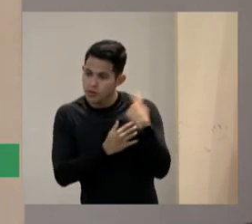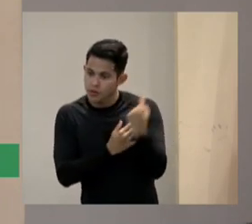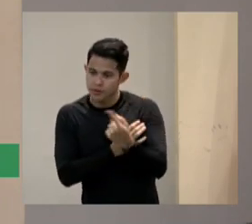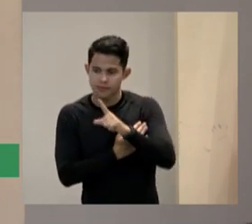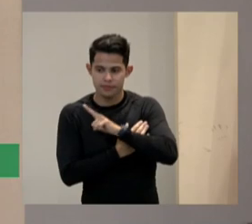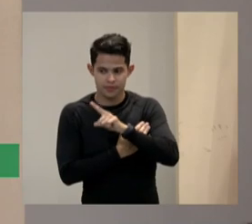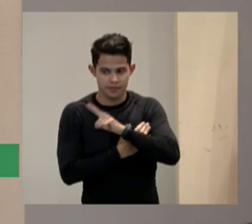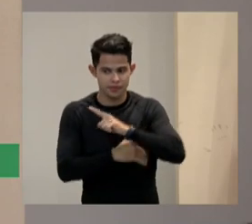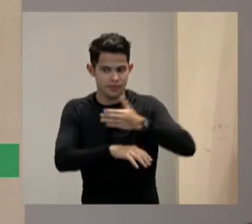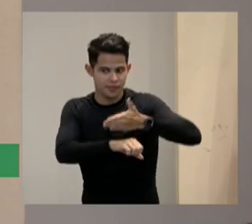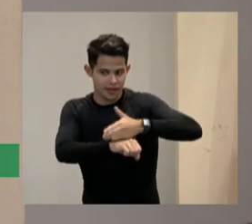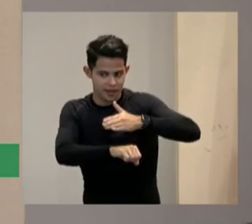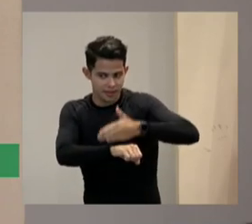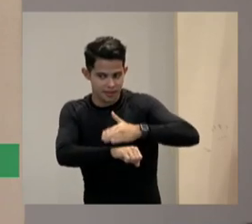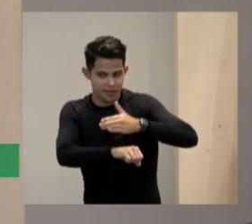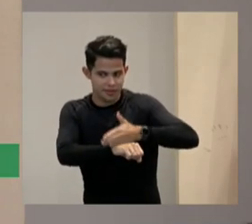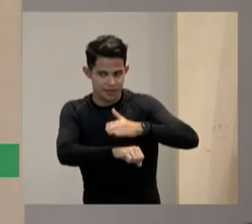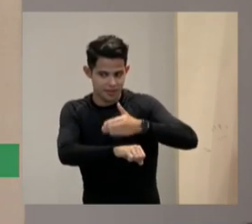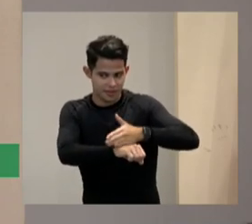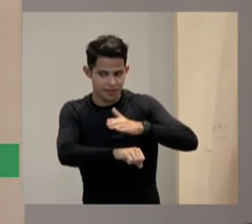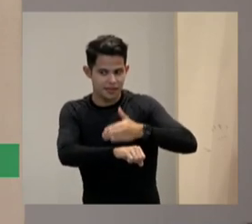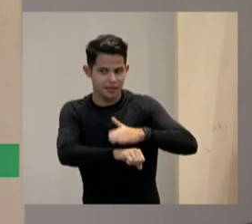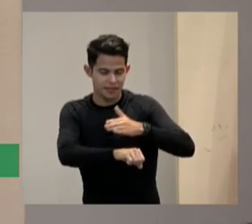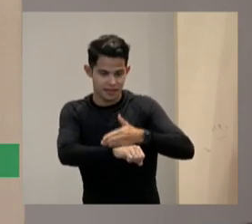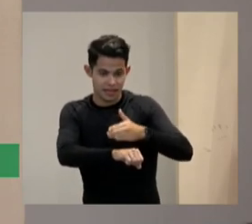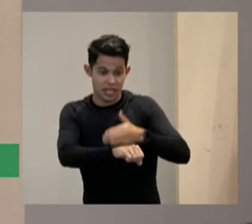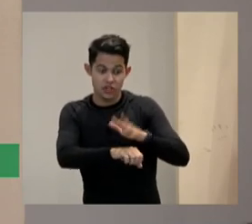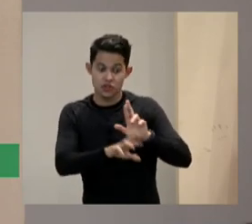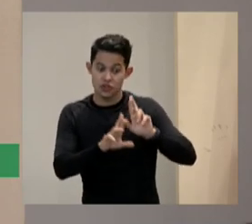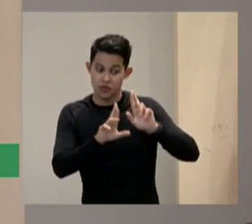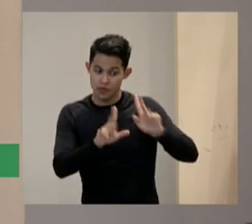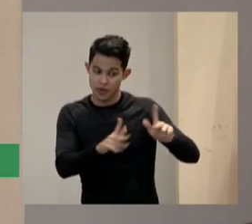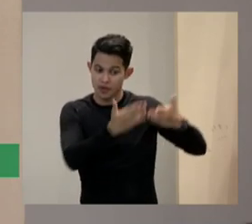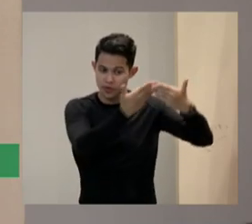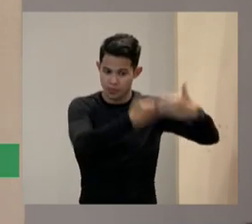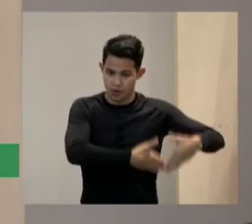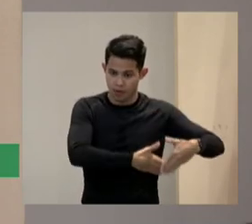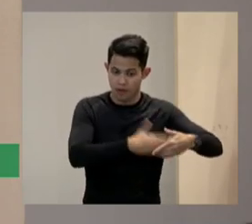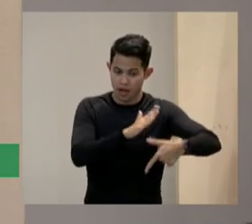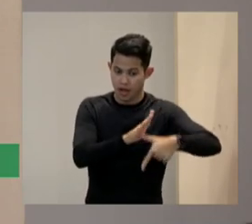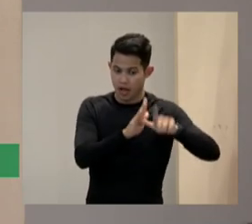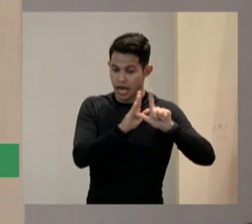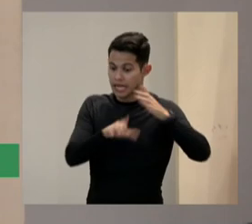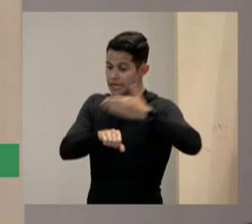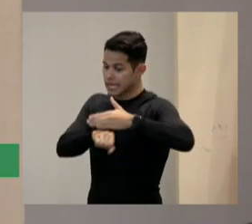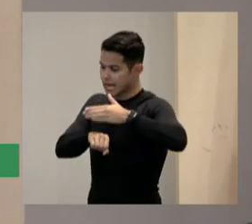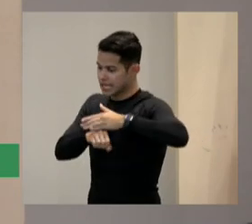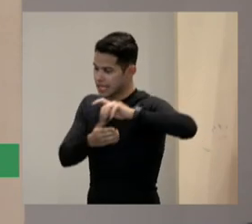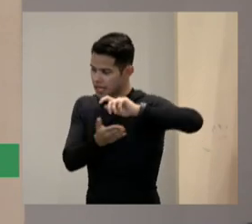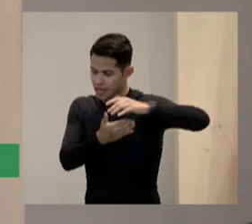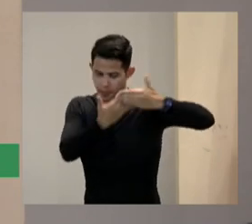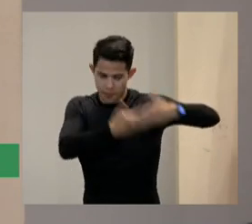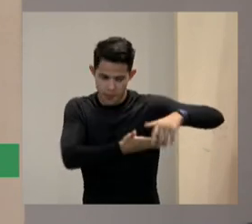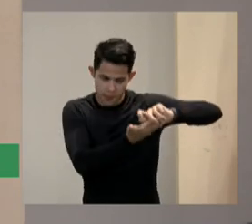treinar que é diferente de fazer prova que treinar para que eles façam prova escrita também